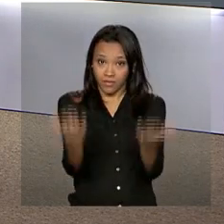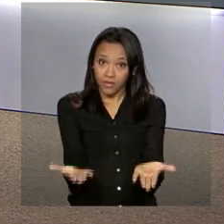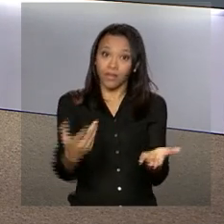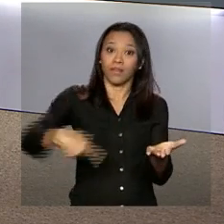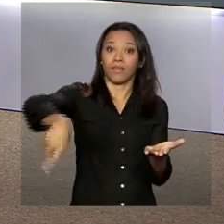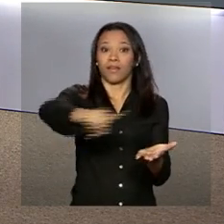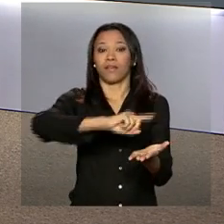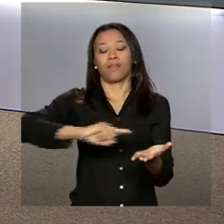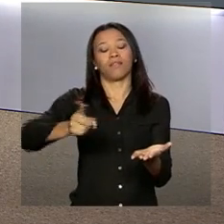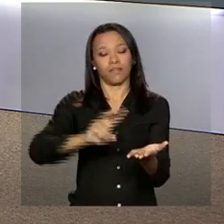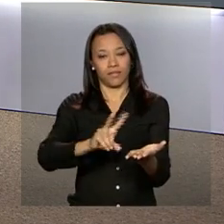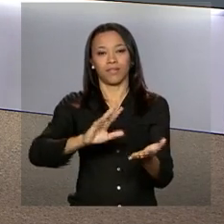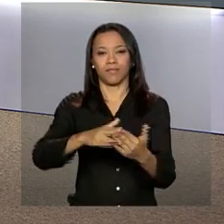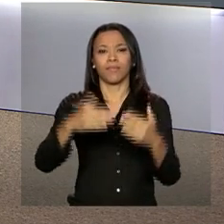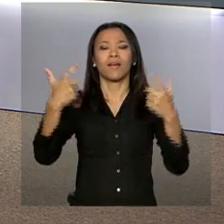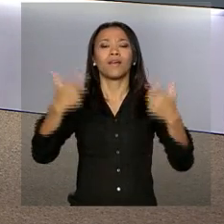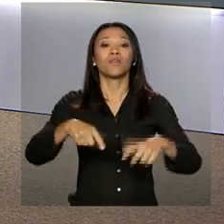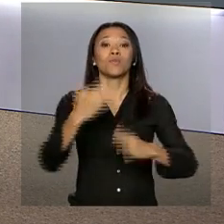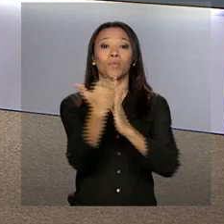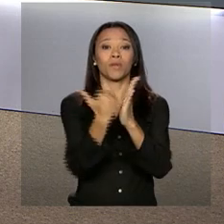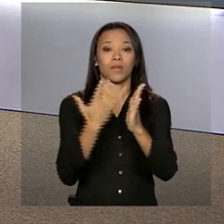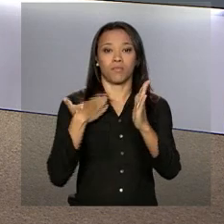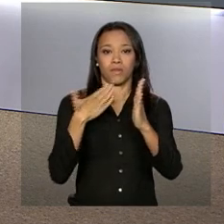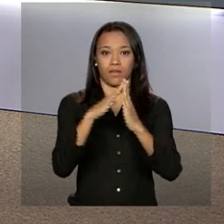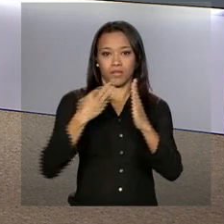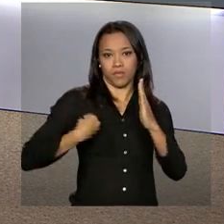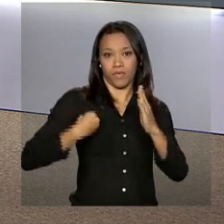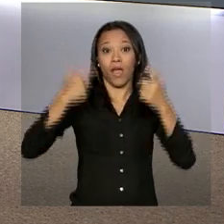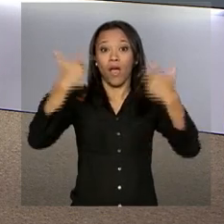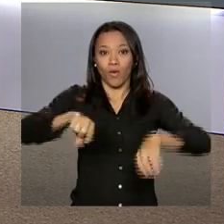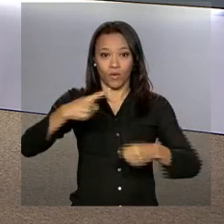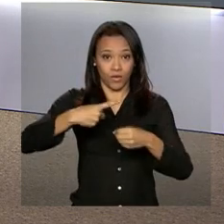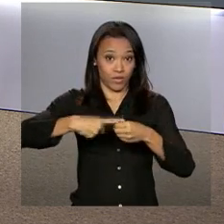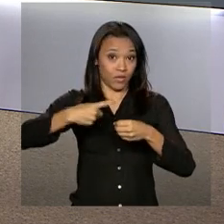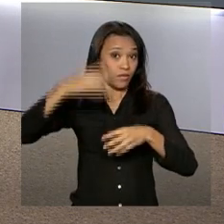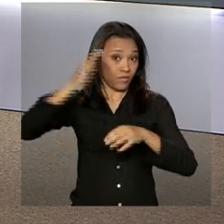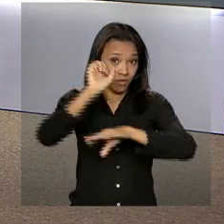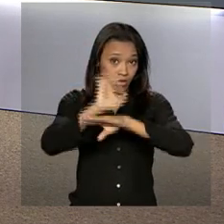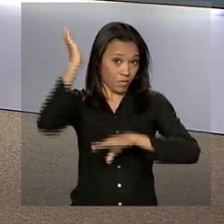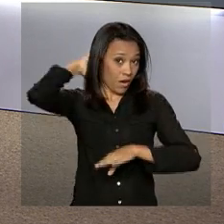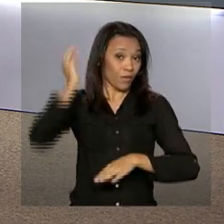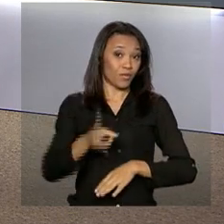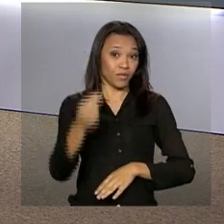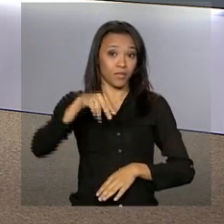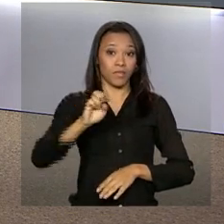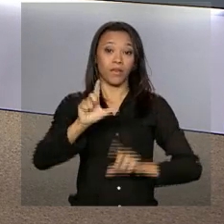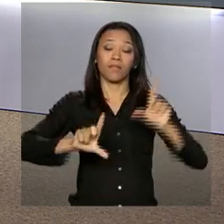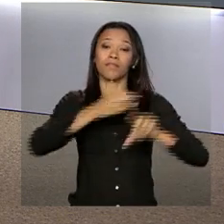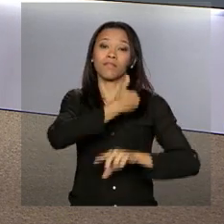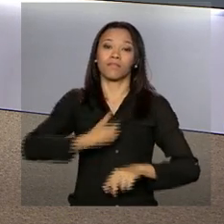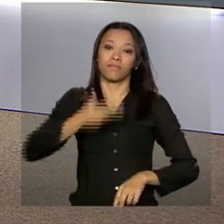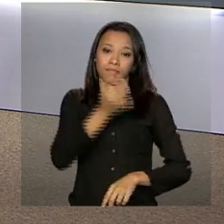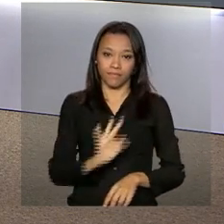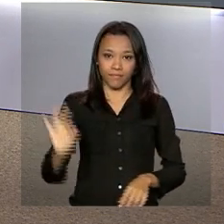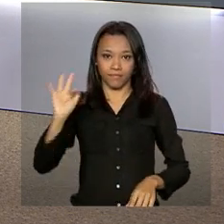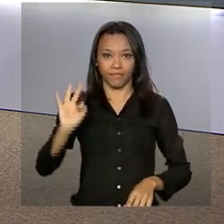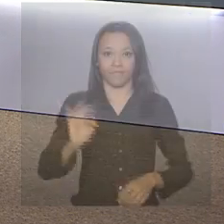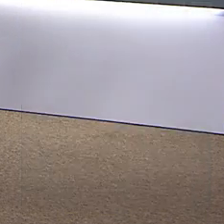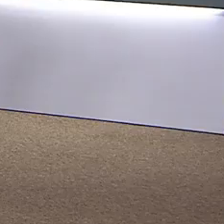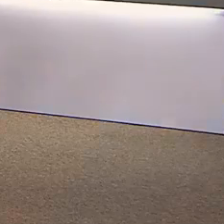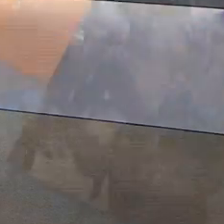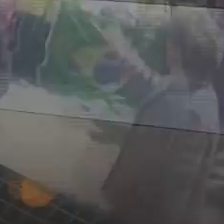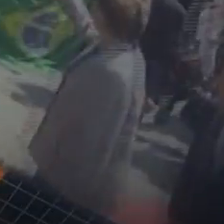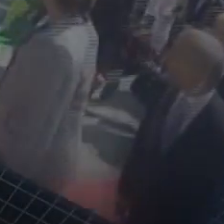sobre a cerimônia de entrega de moradias do programa Minha Casa Minha Vida no Pará. Continue com a gente, NBR, a TV do Governo Federal.